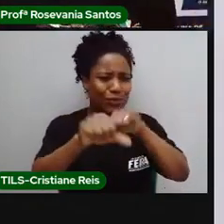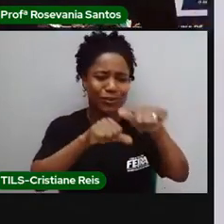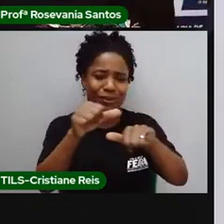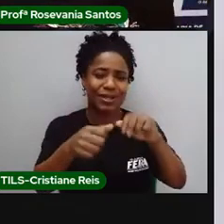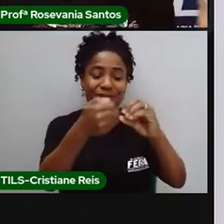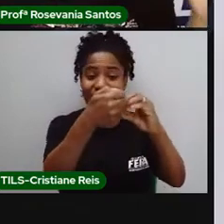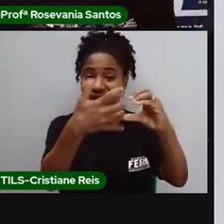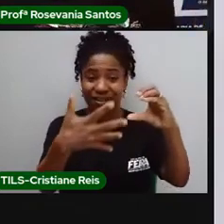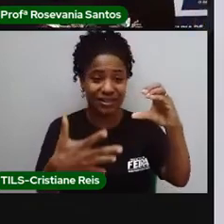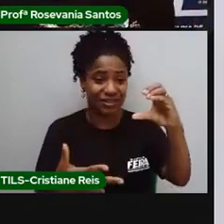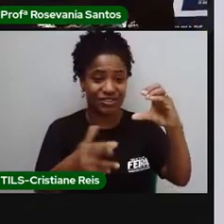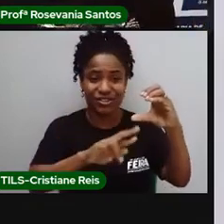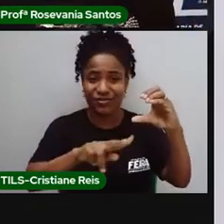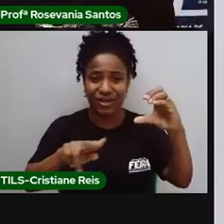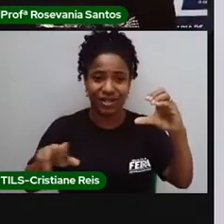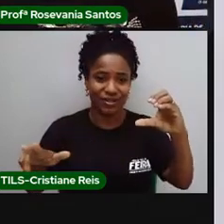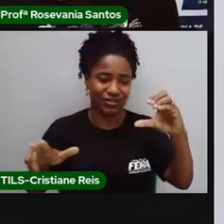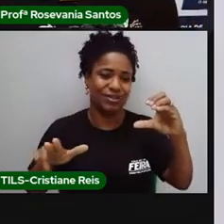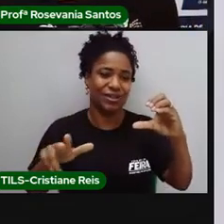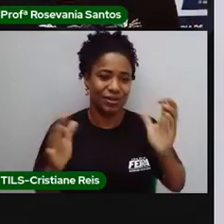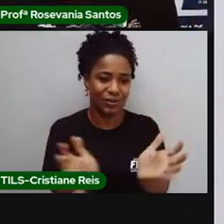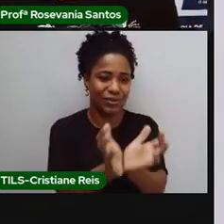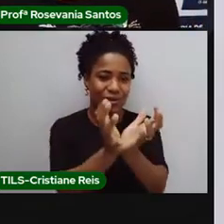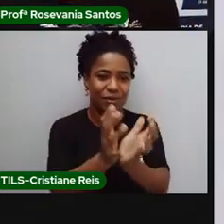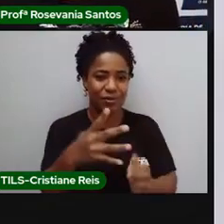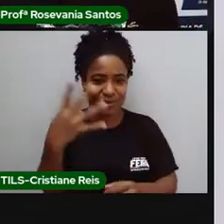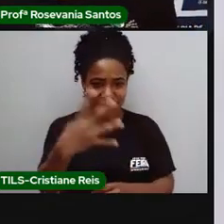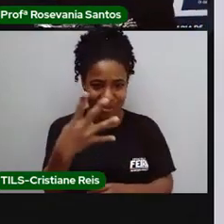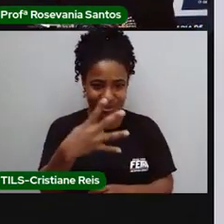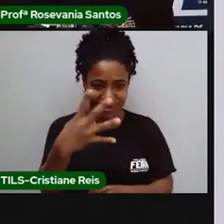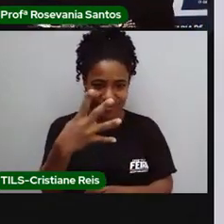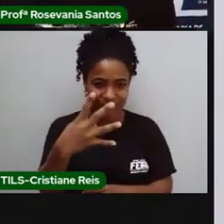das atividades ditas tradicionais que a gente tinha antes.